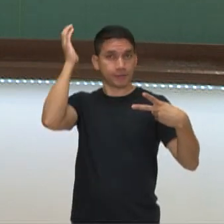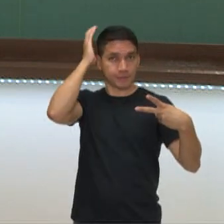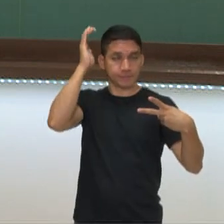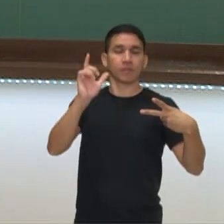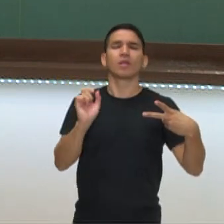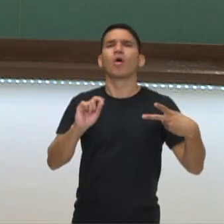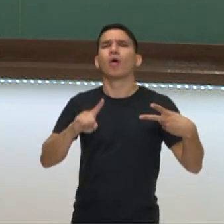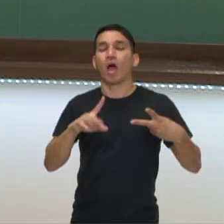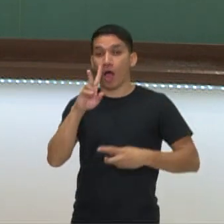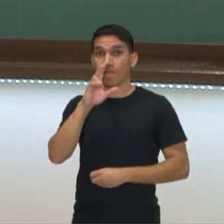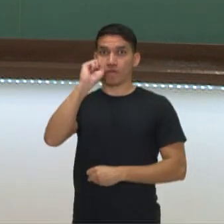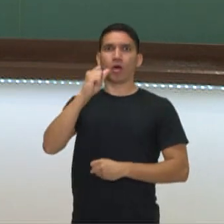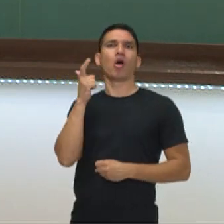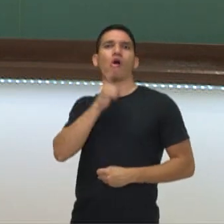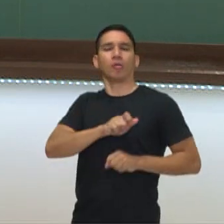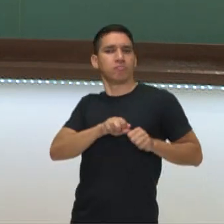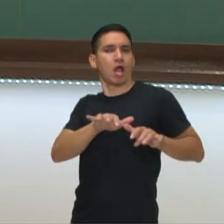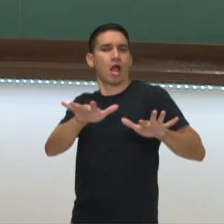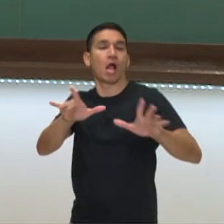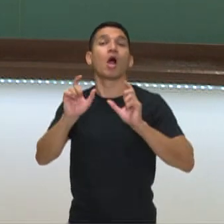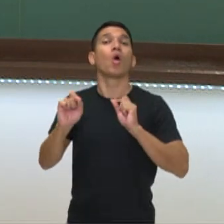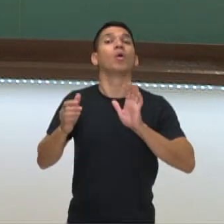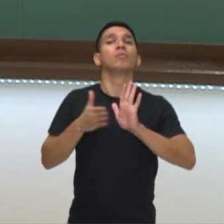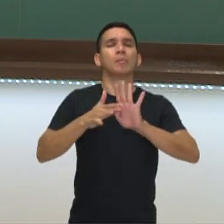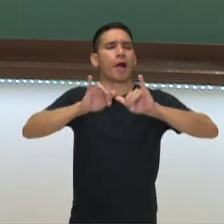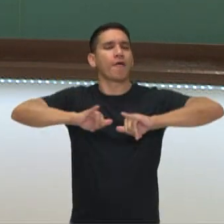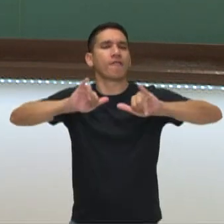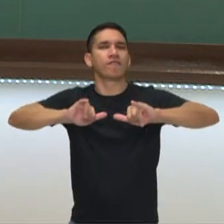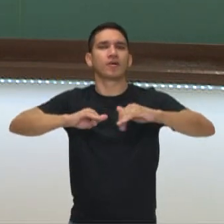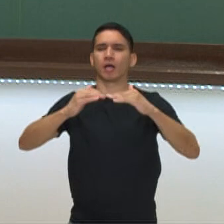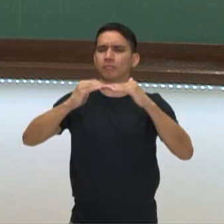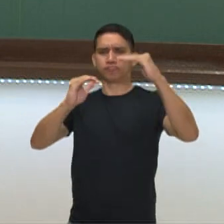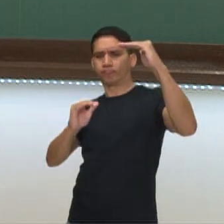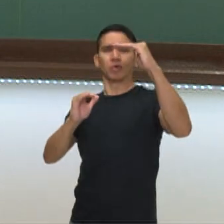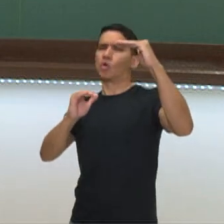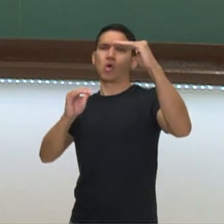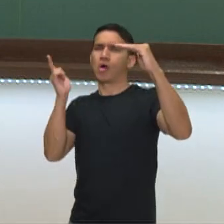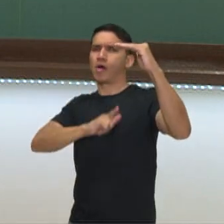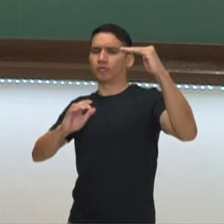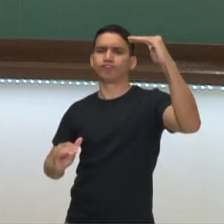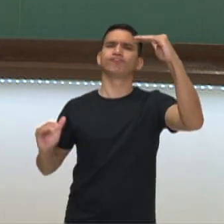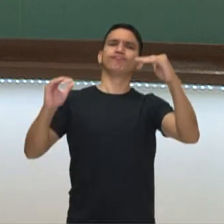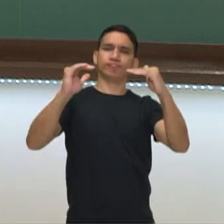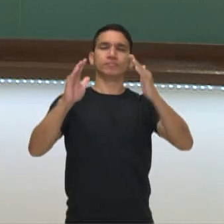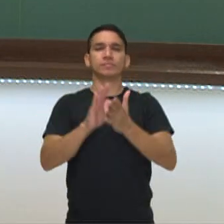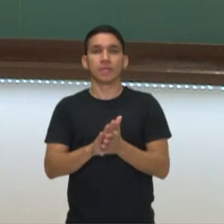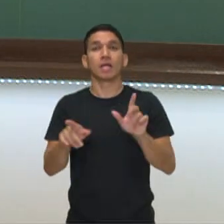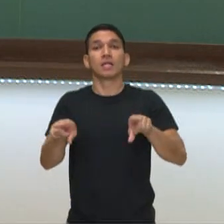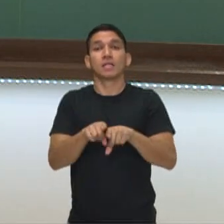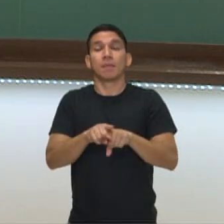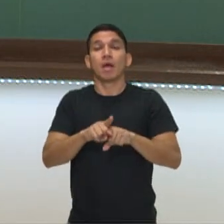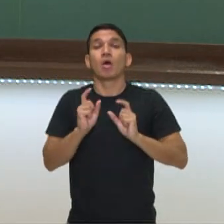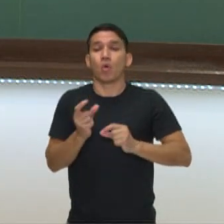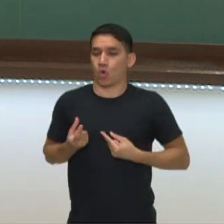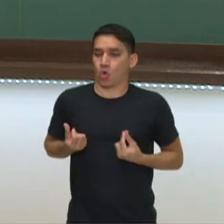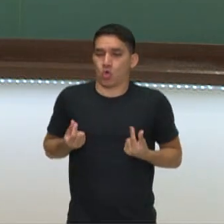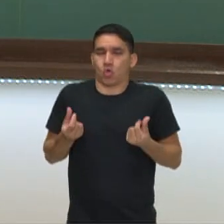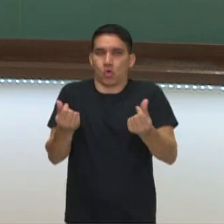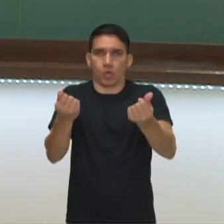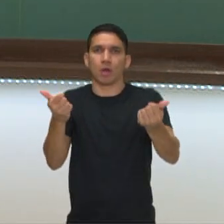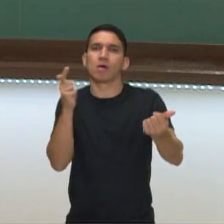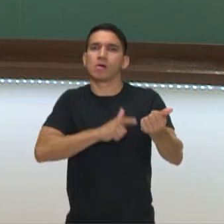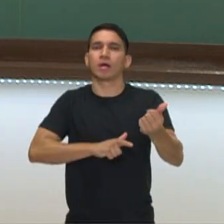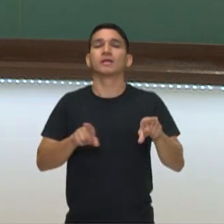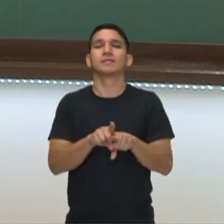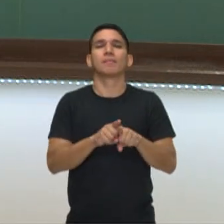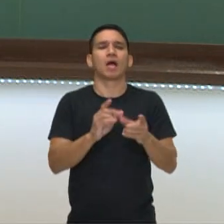espaço. Por quê? Pregando o fim da desigualdade social, o fim das classes sociais e uma melhor distribuição da riqueza entre